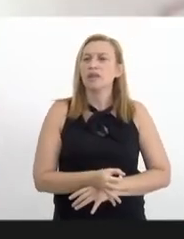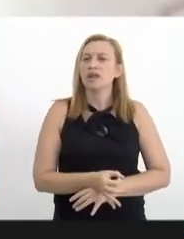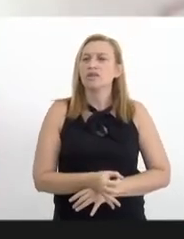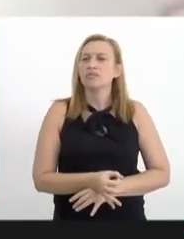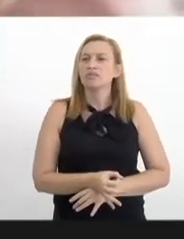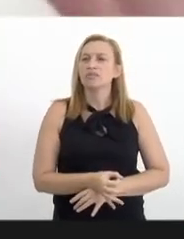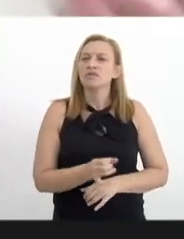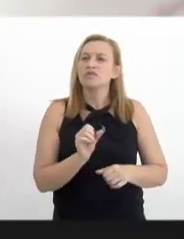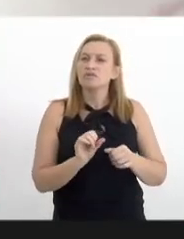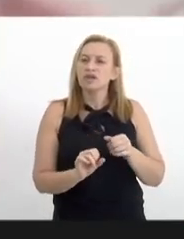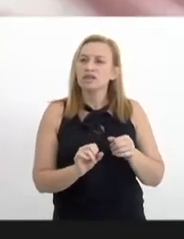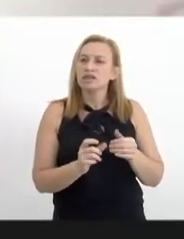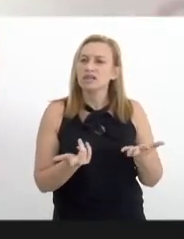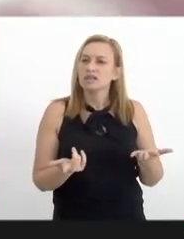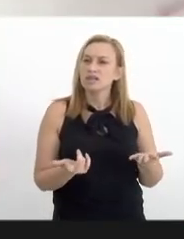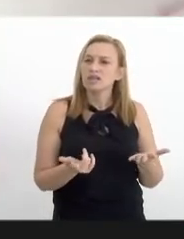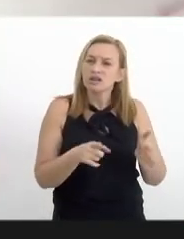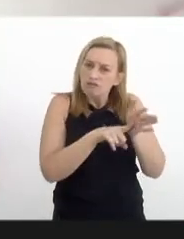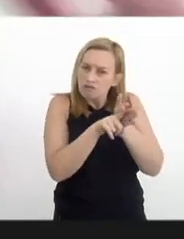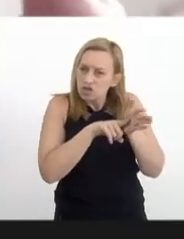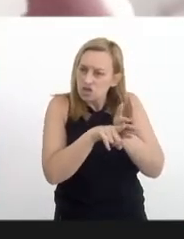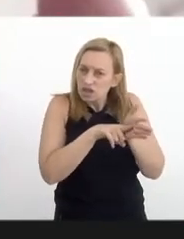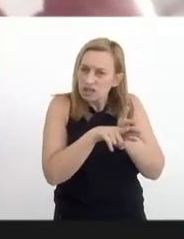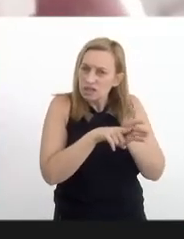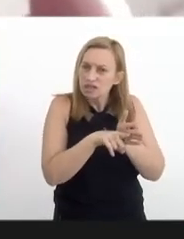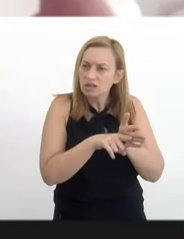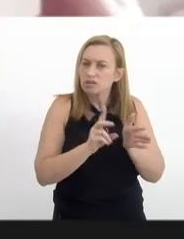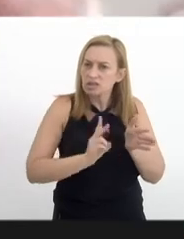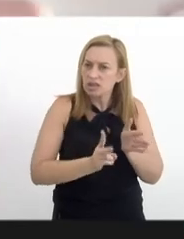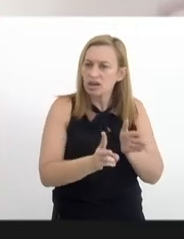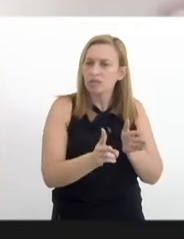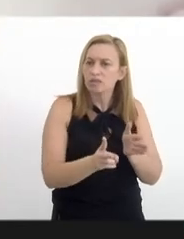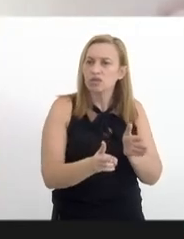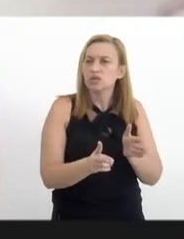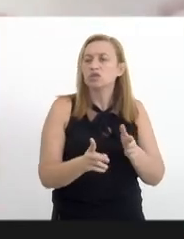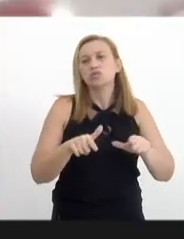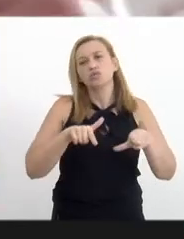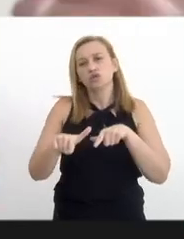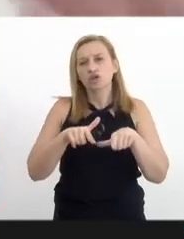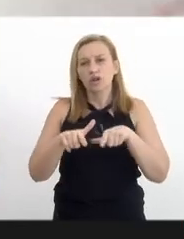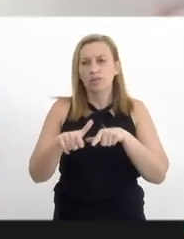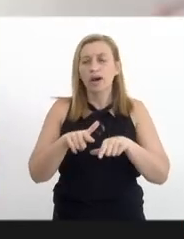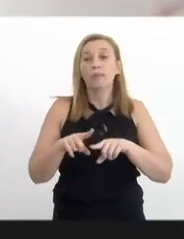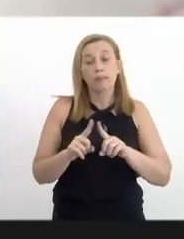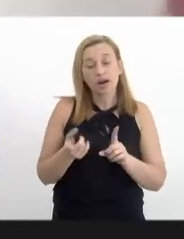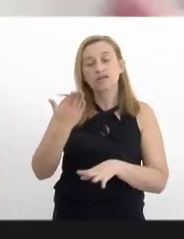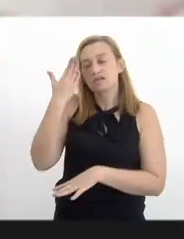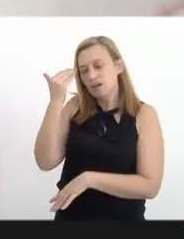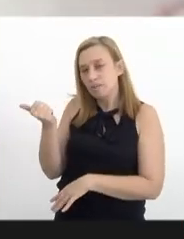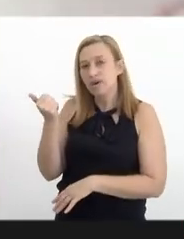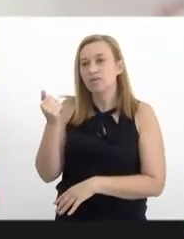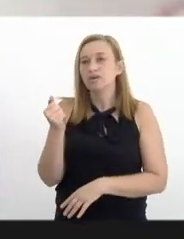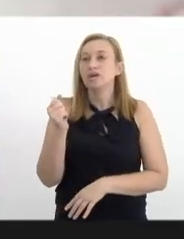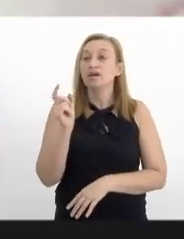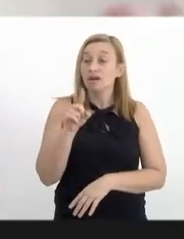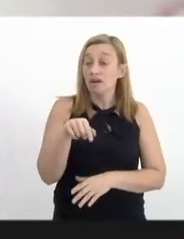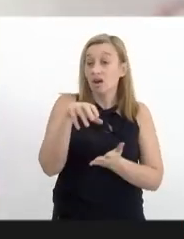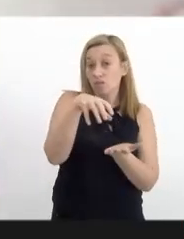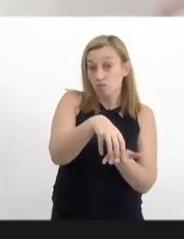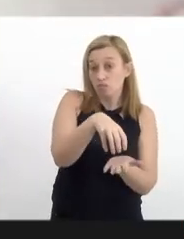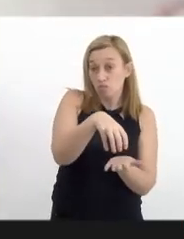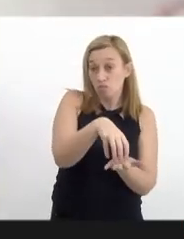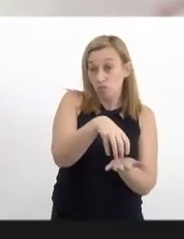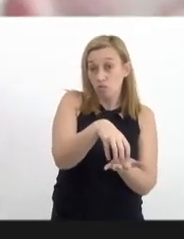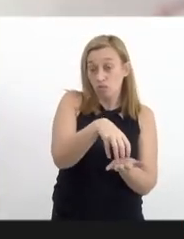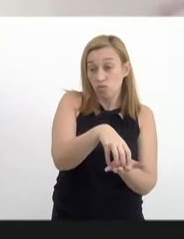fazer essa fiscalização constante dos serviços, mas a gente sabe que é uma rede que, embora